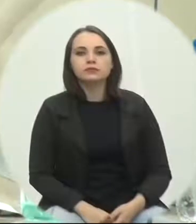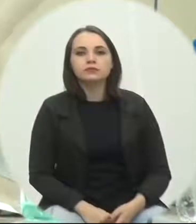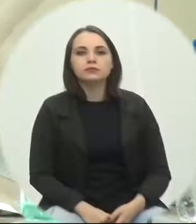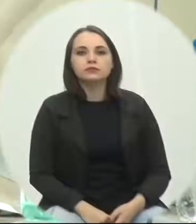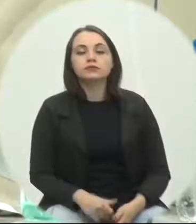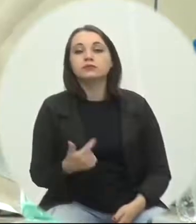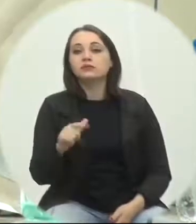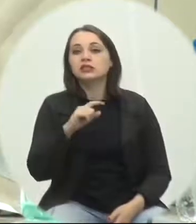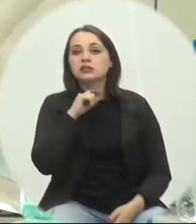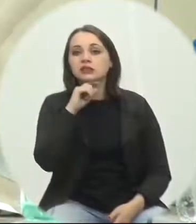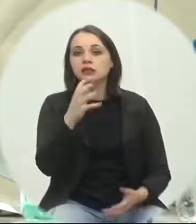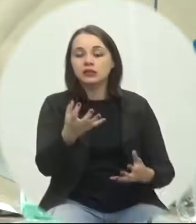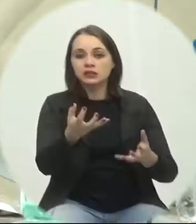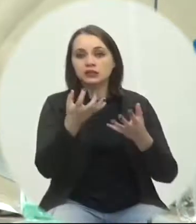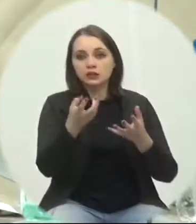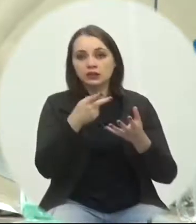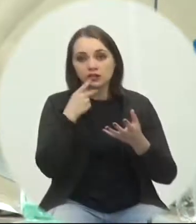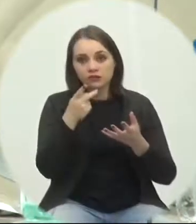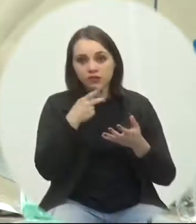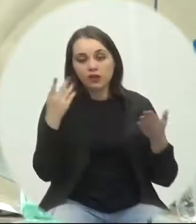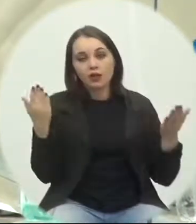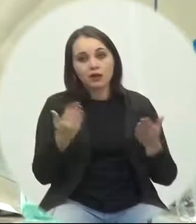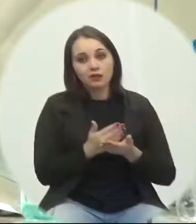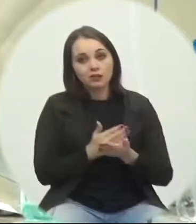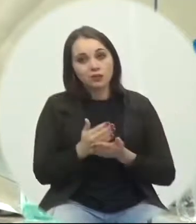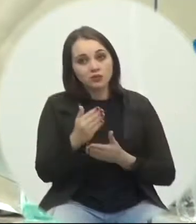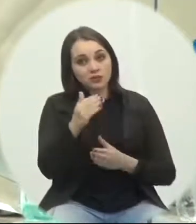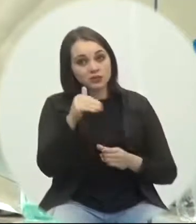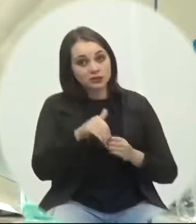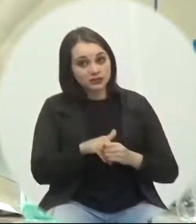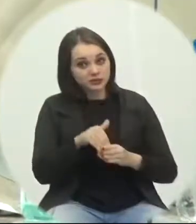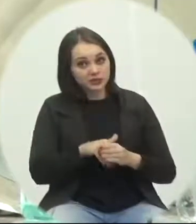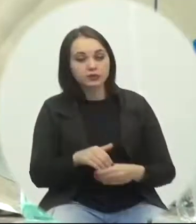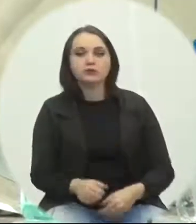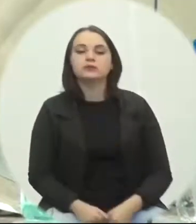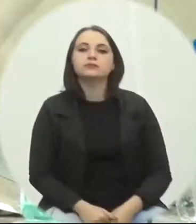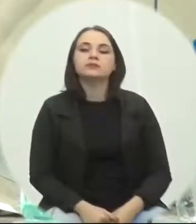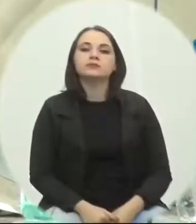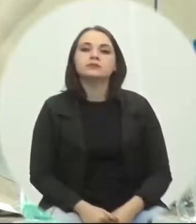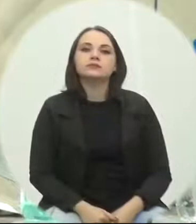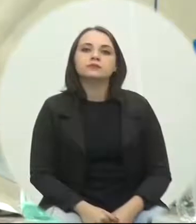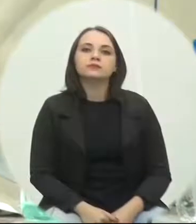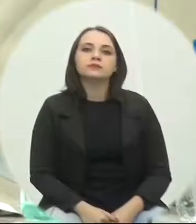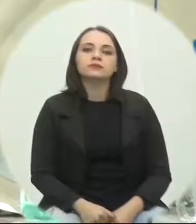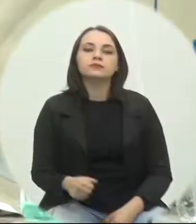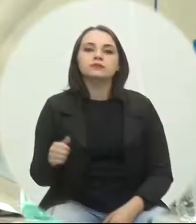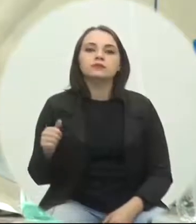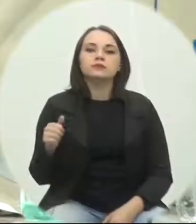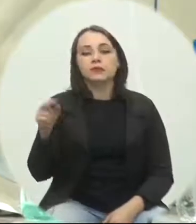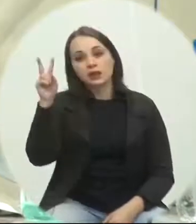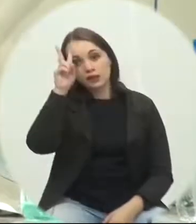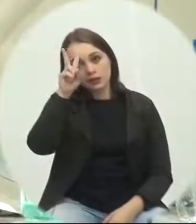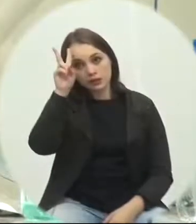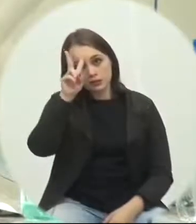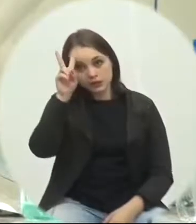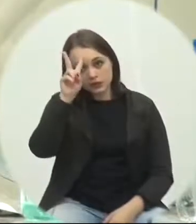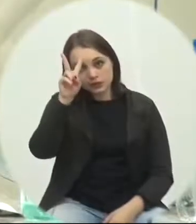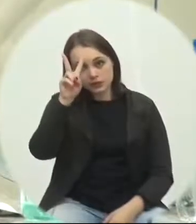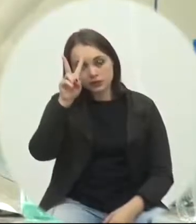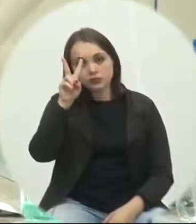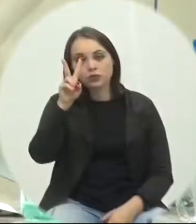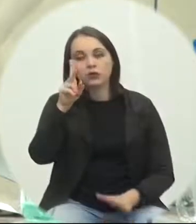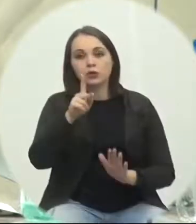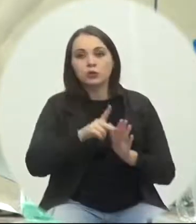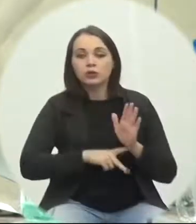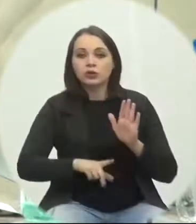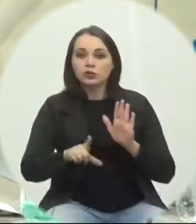Não havendo mais quem queira discutir, está em votação. Lembrando que nos PLs,